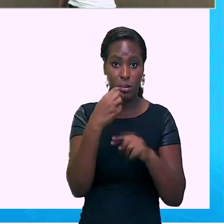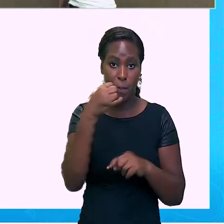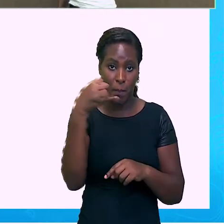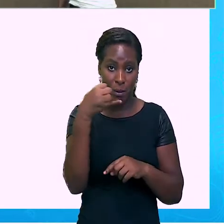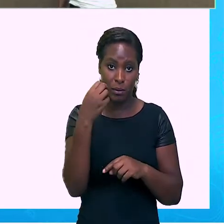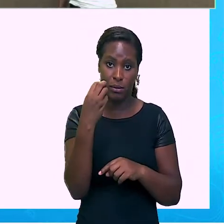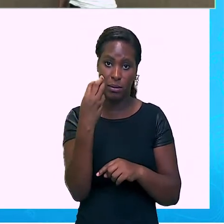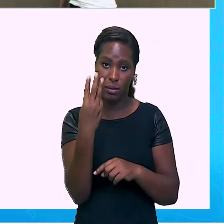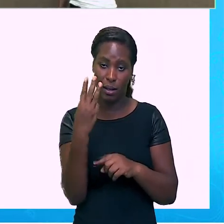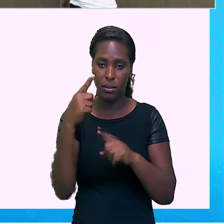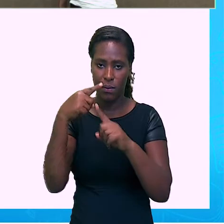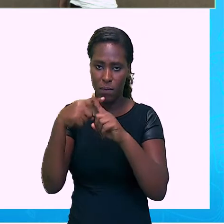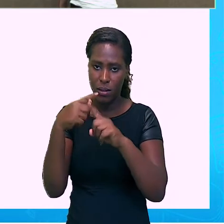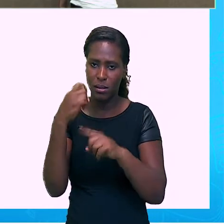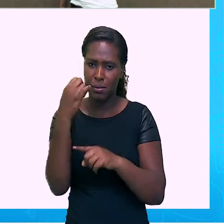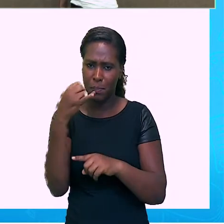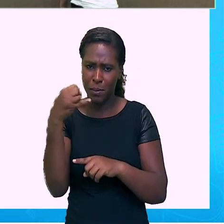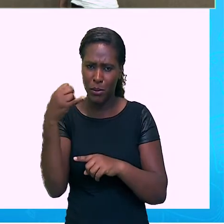aqui.